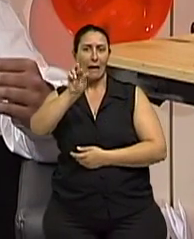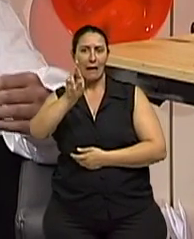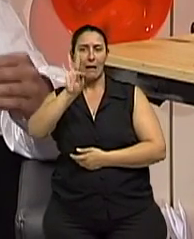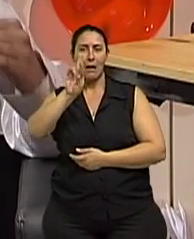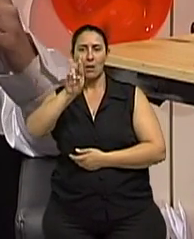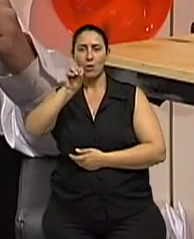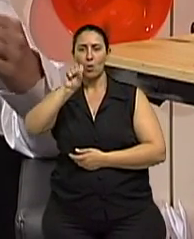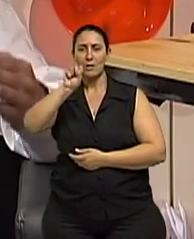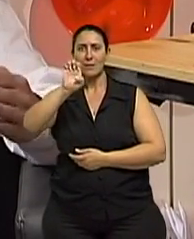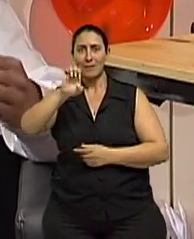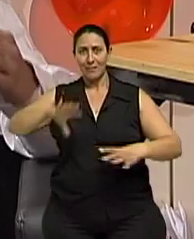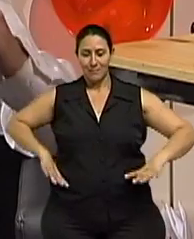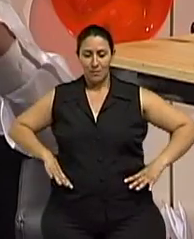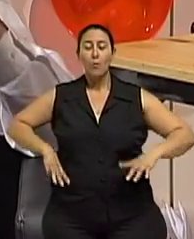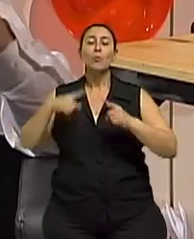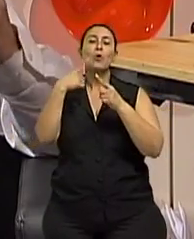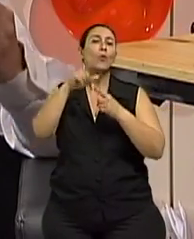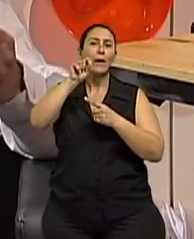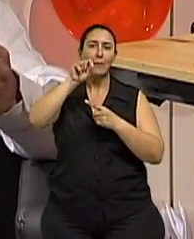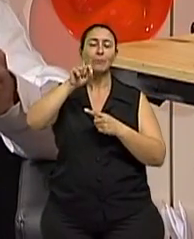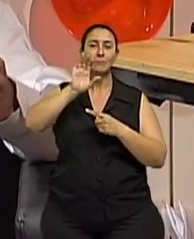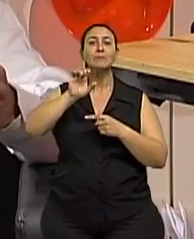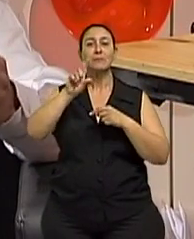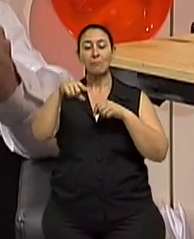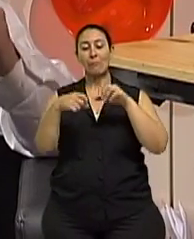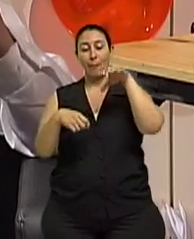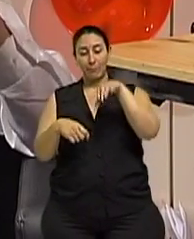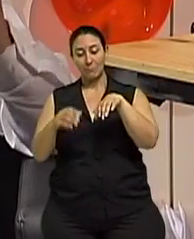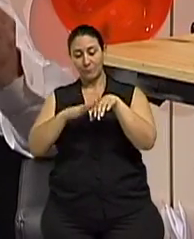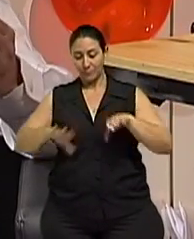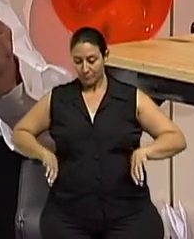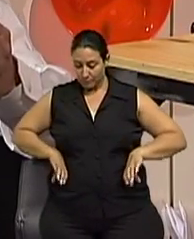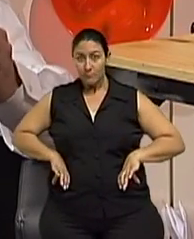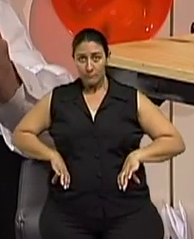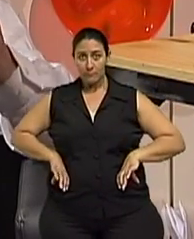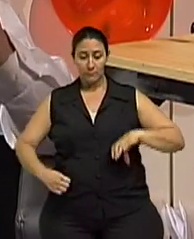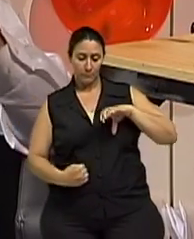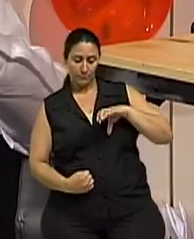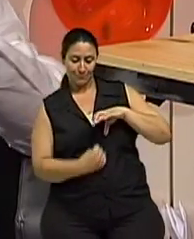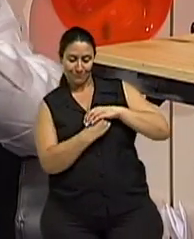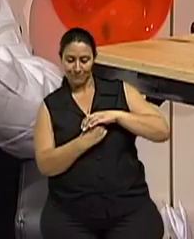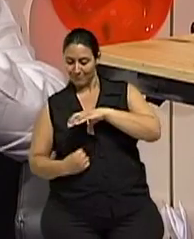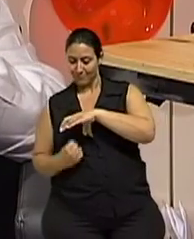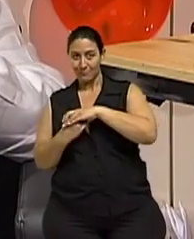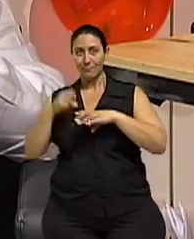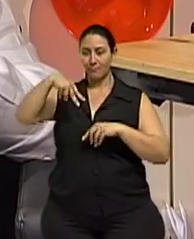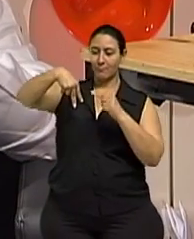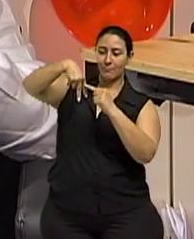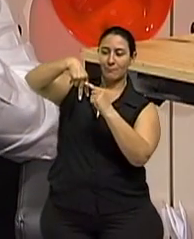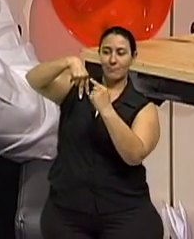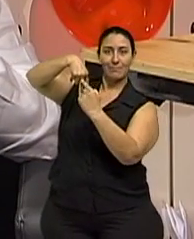um desgaste da cartilagem que reveste a cabeça do fêmur e o acetábulo. Então é uma forma de um encaixe.